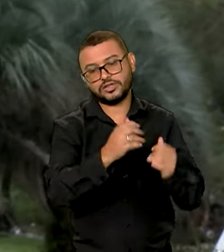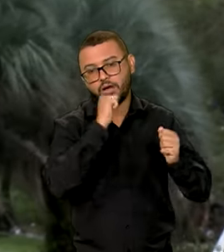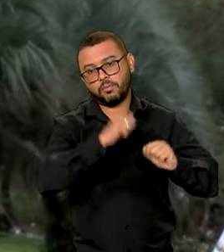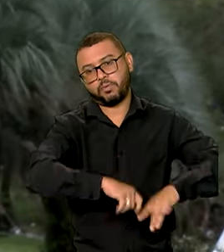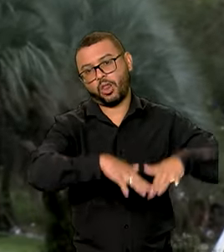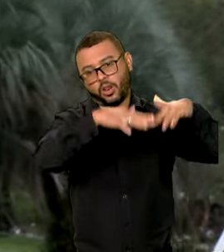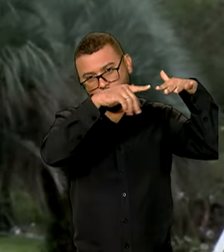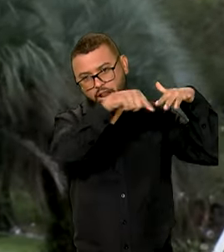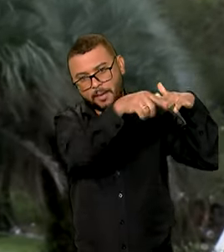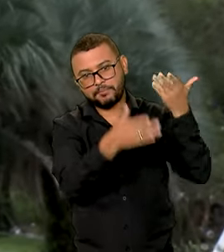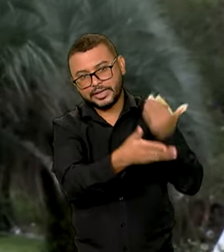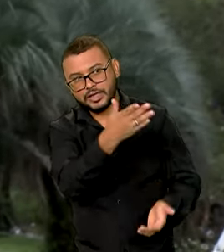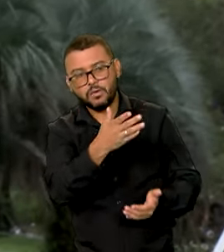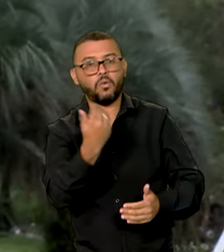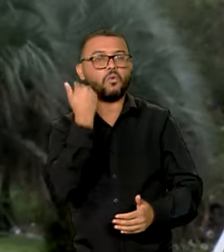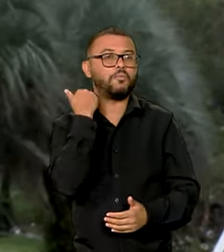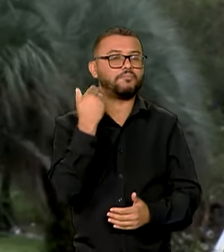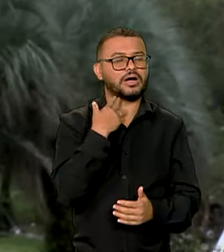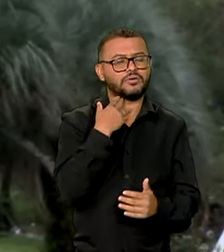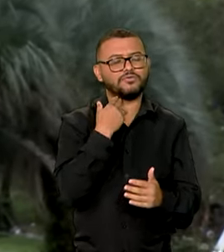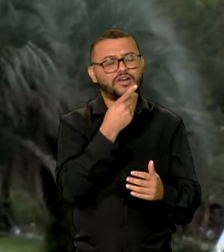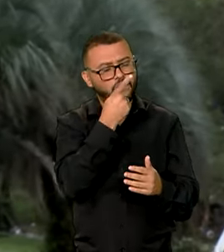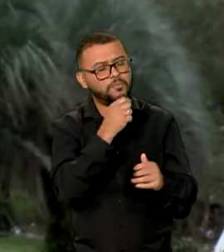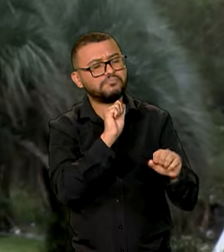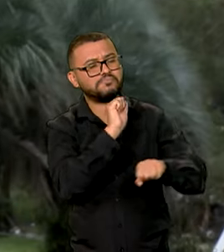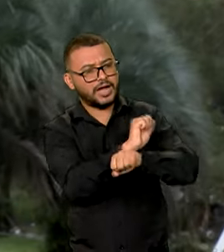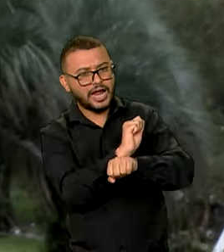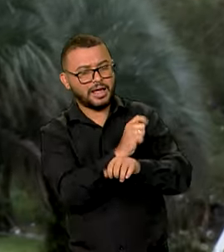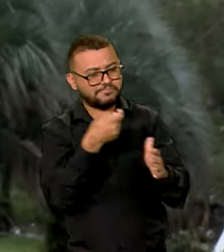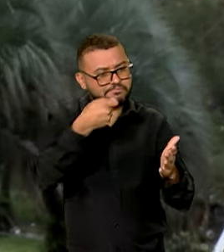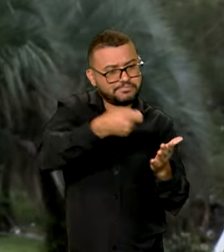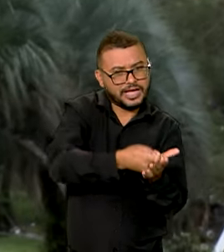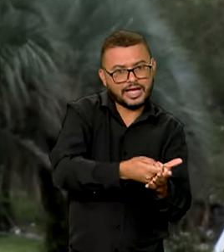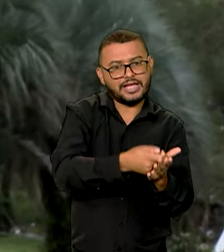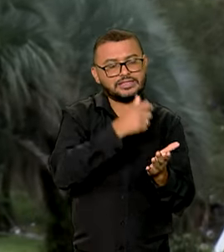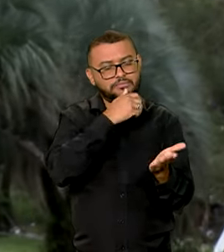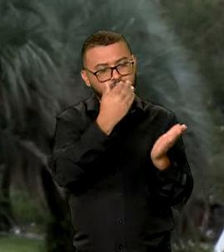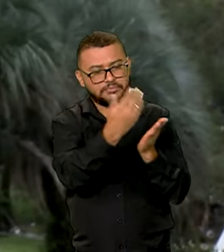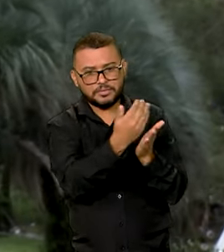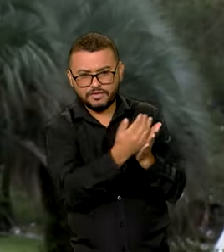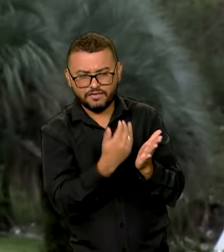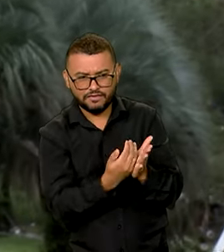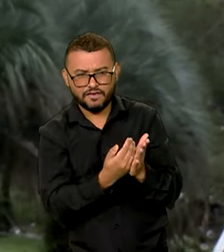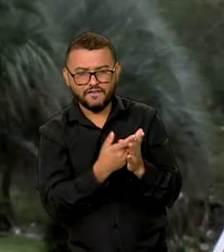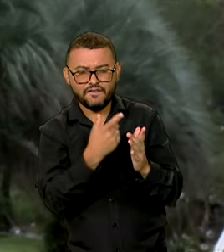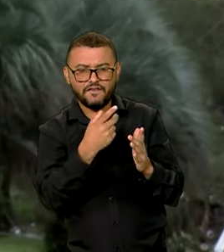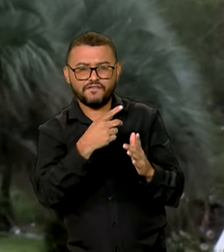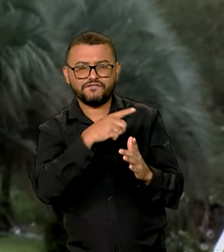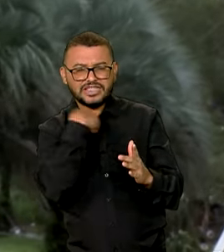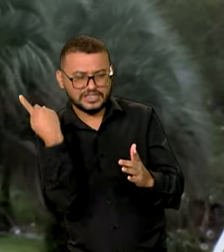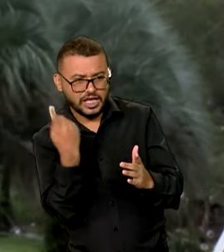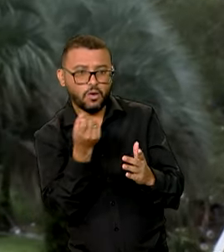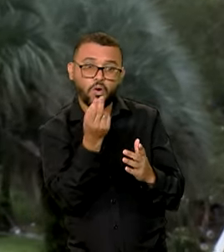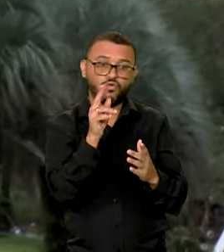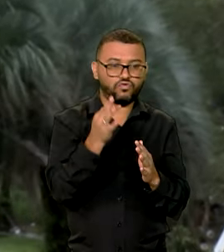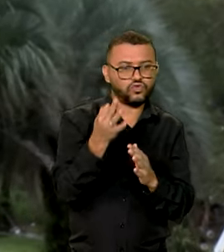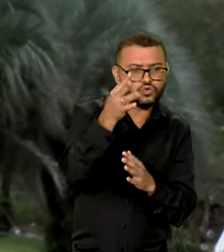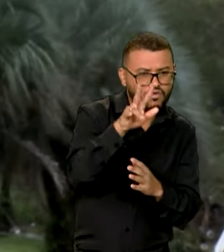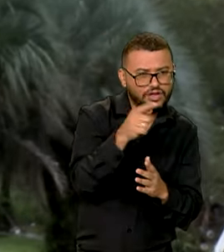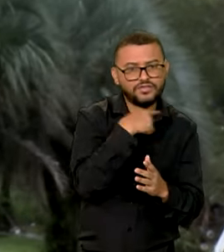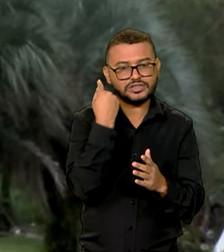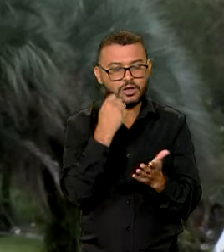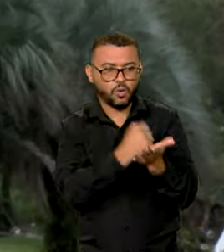enchentes, o banco propõe a suspensão completa dos pagamentos de prestações vencidas ou a vencer de financiamentos